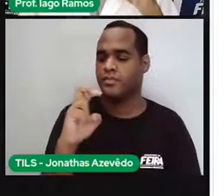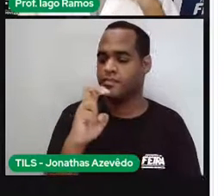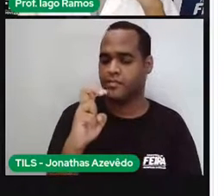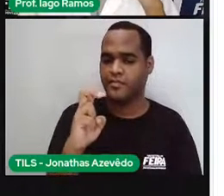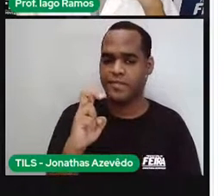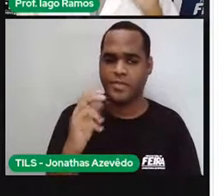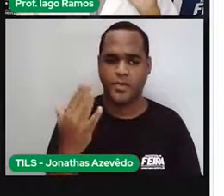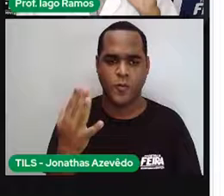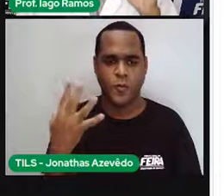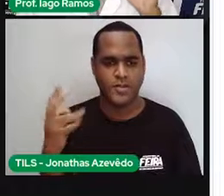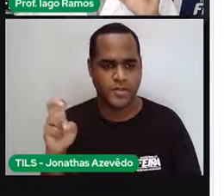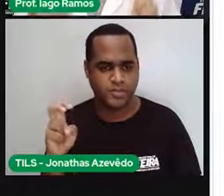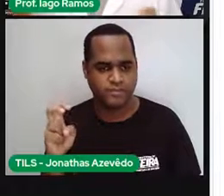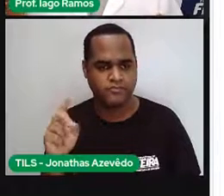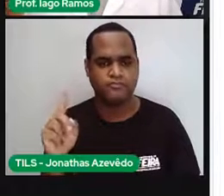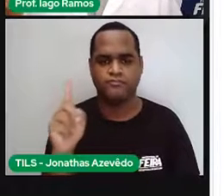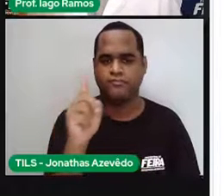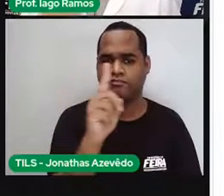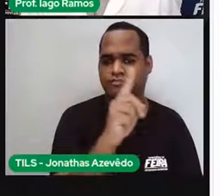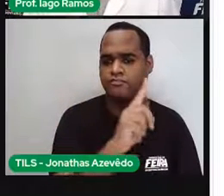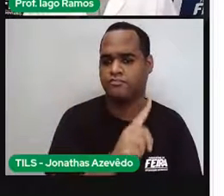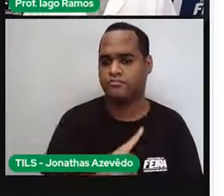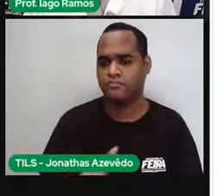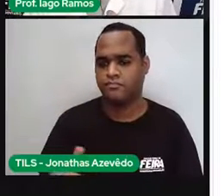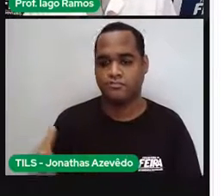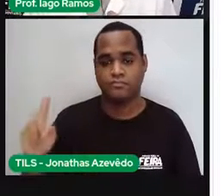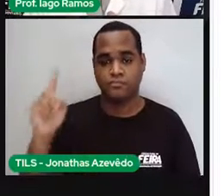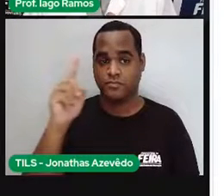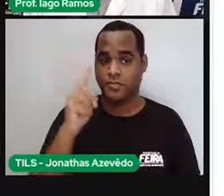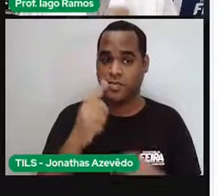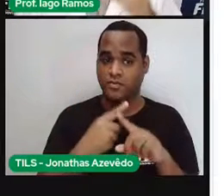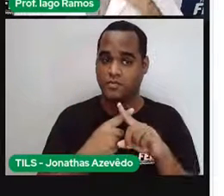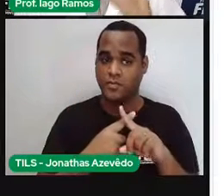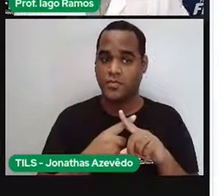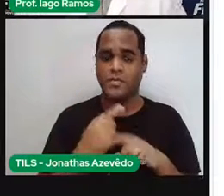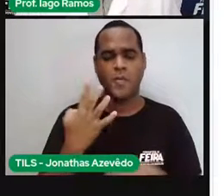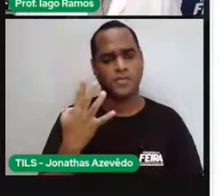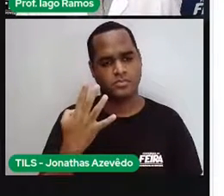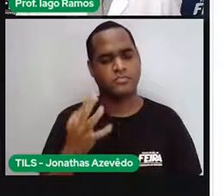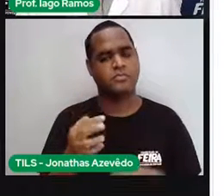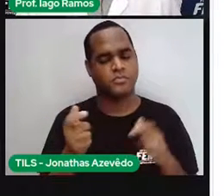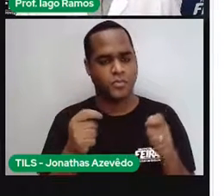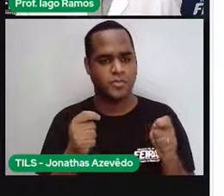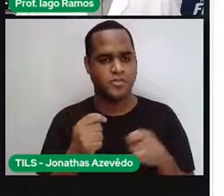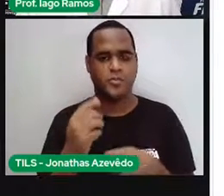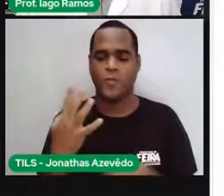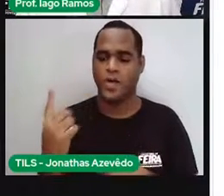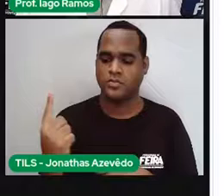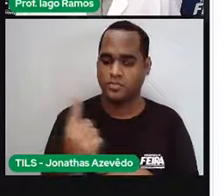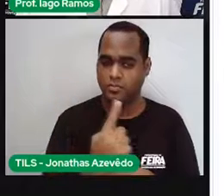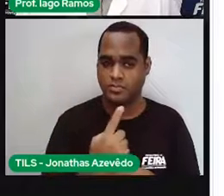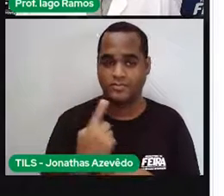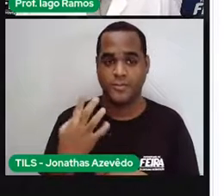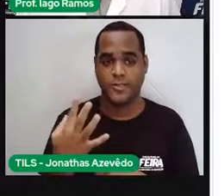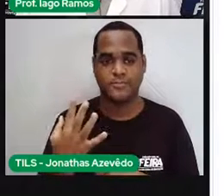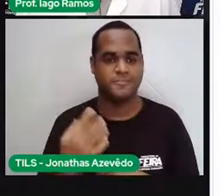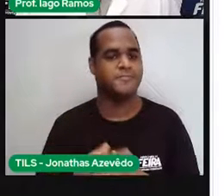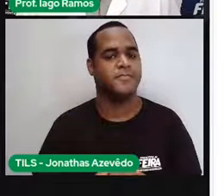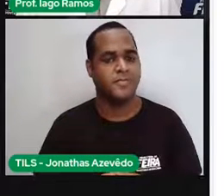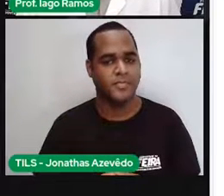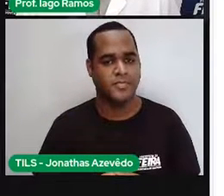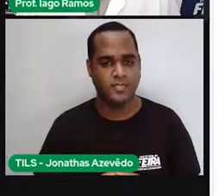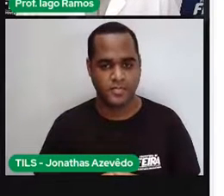essa quantidade de metros, multiplicar por quatro, porque são quatro voltas. Então, a gente vai fazer dessa forma, tá?